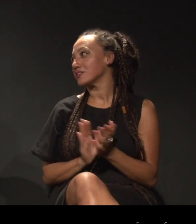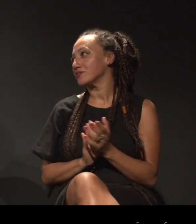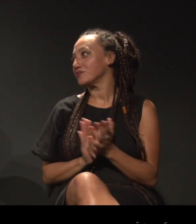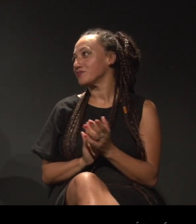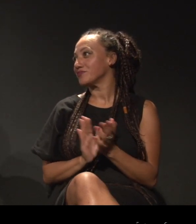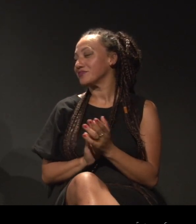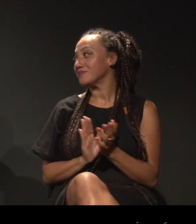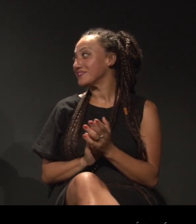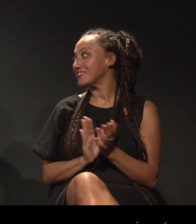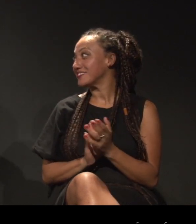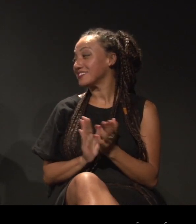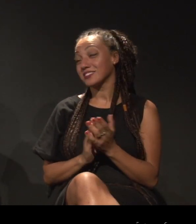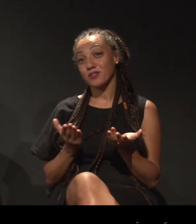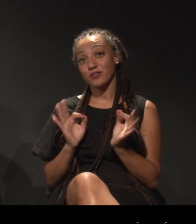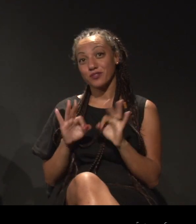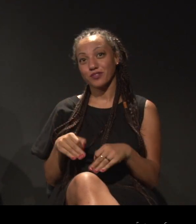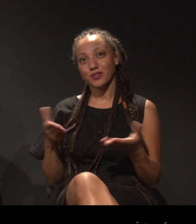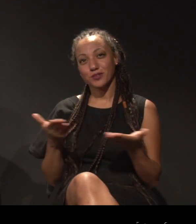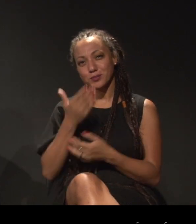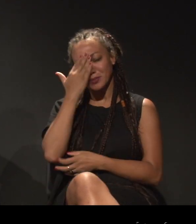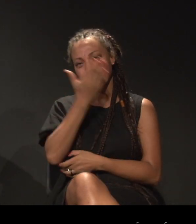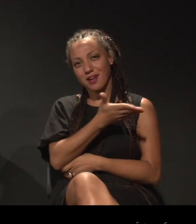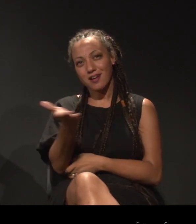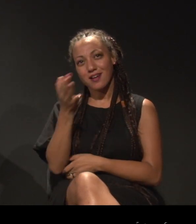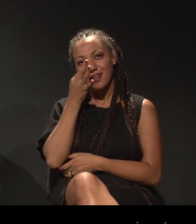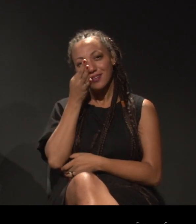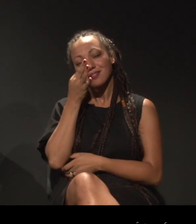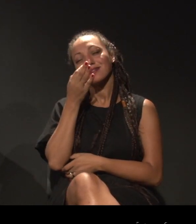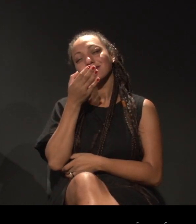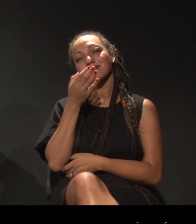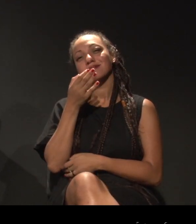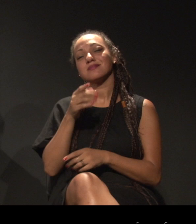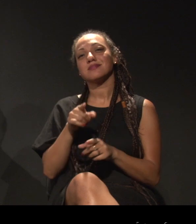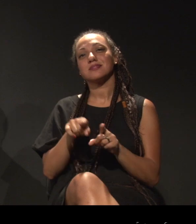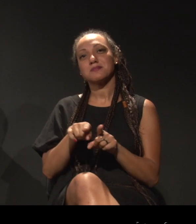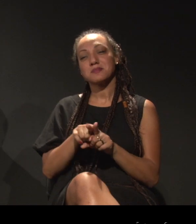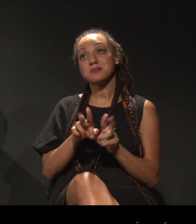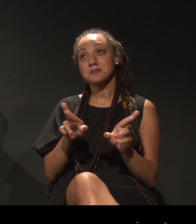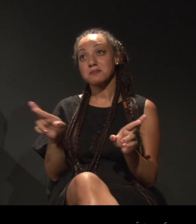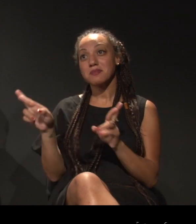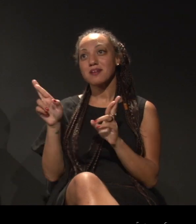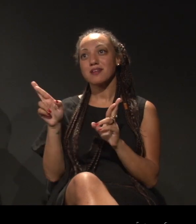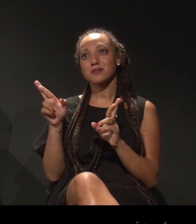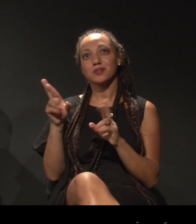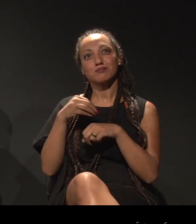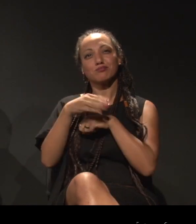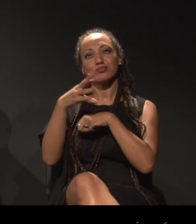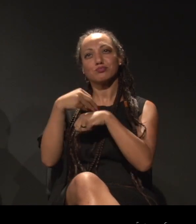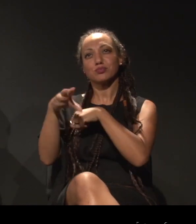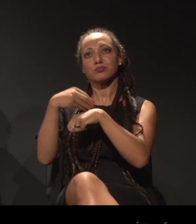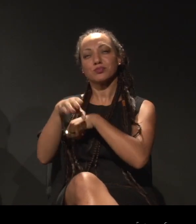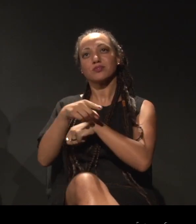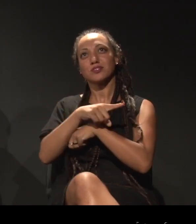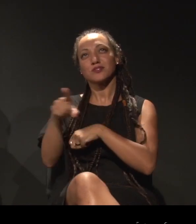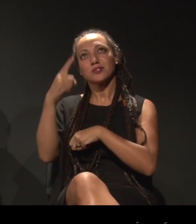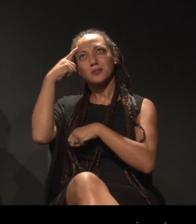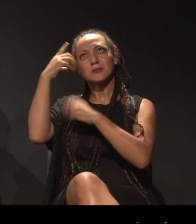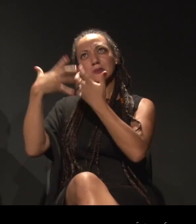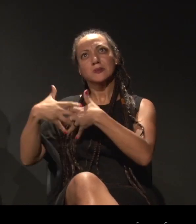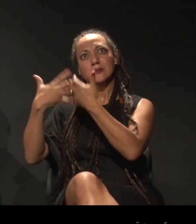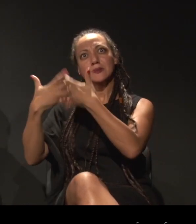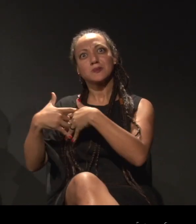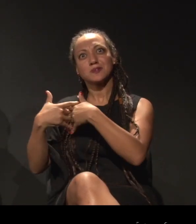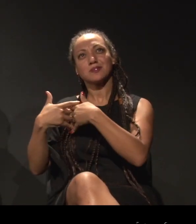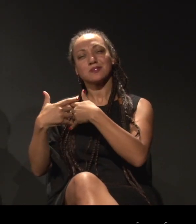então a gente encerra por aqui agradeço a todo mundo pela presença espero que as palavras tenham sido que a gente leve para casa essas